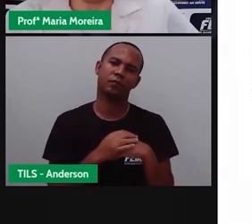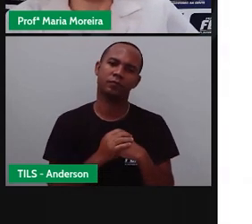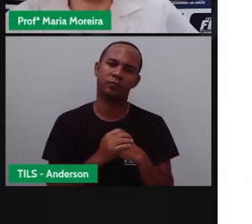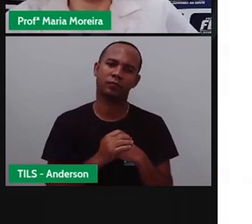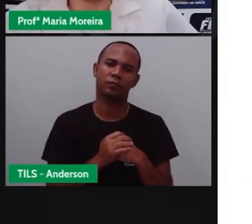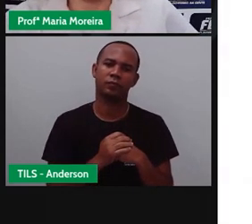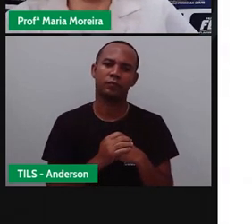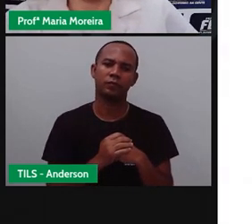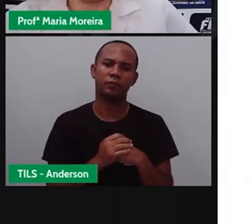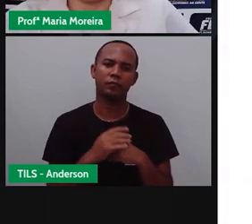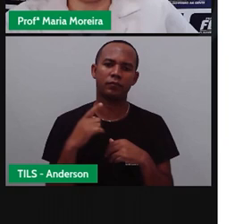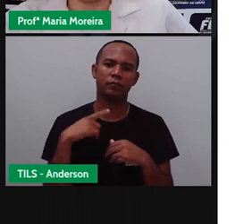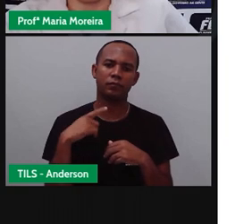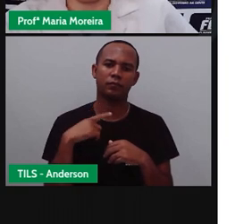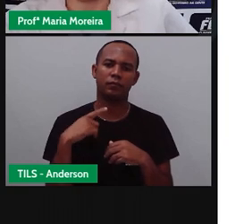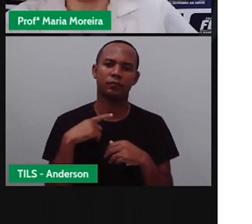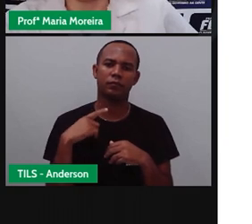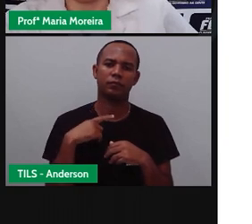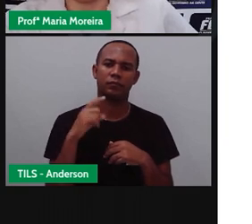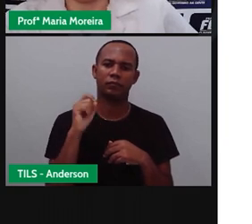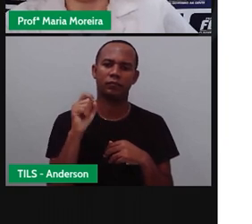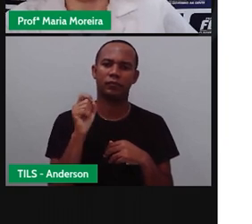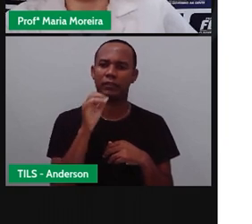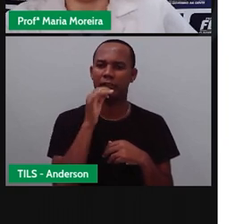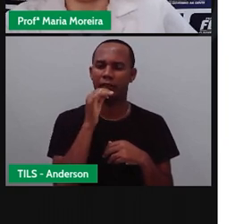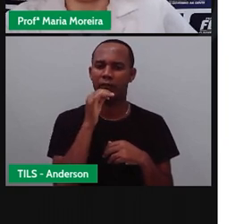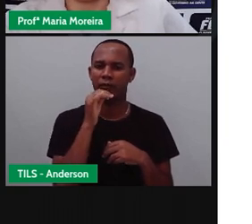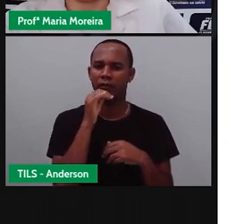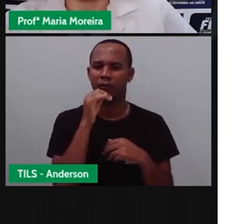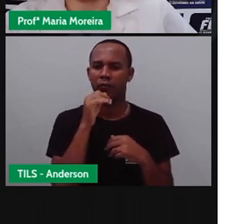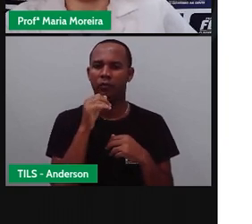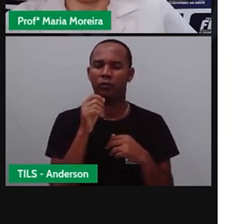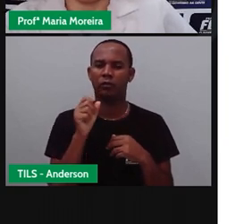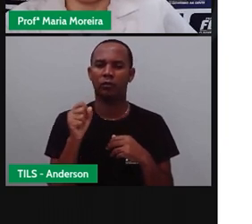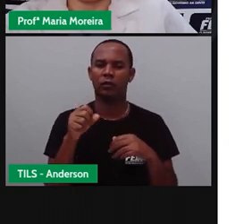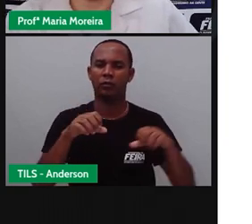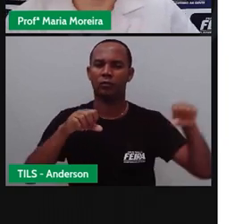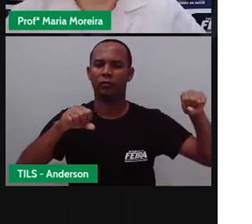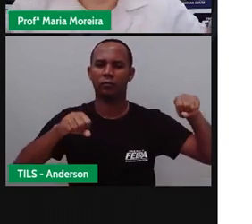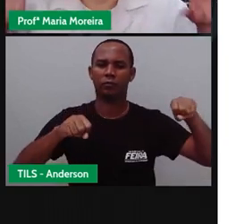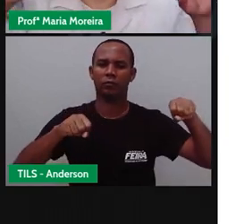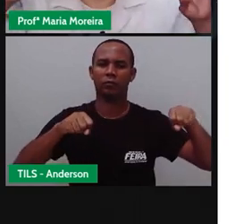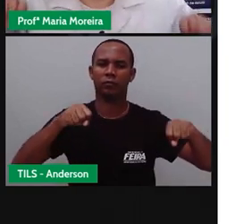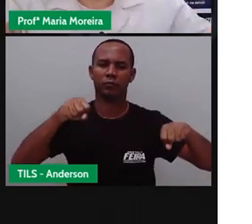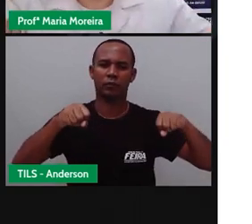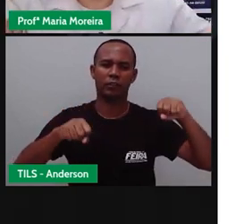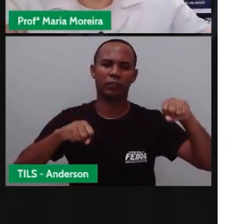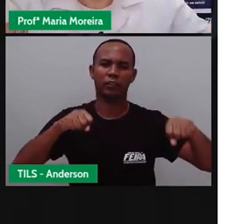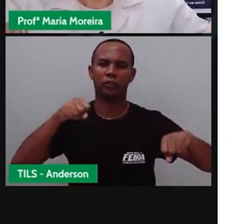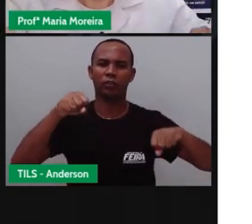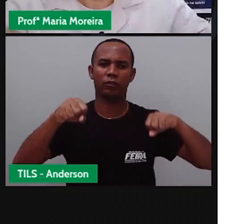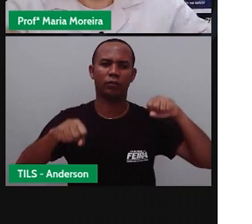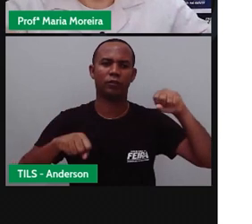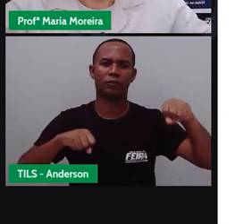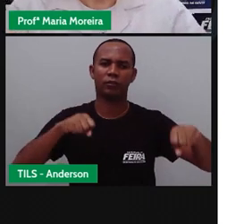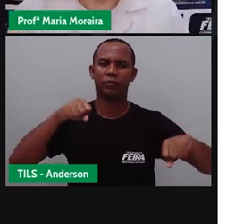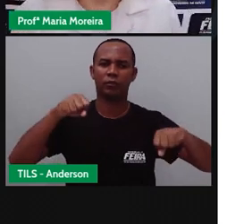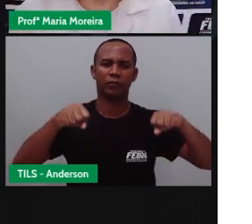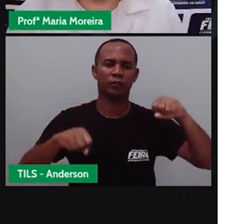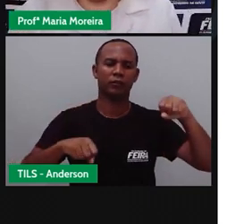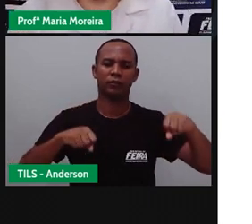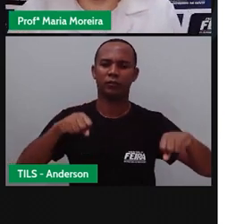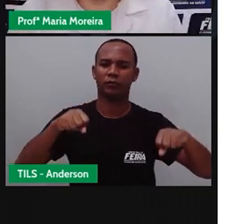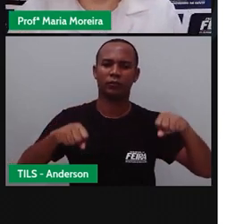Bom, possuía também o quê? Um cabo, né, ou uma nivela para apoio das mãos, que a gente chama hoje de guidon.